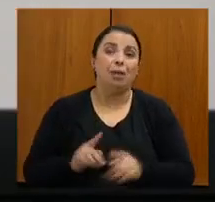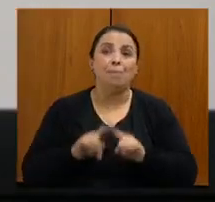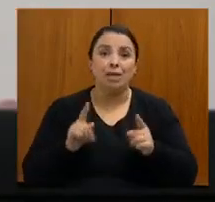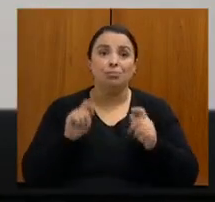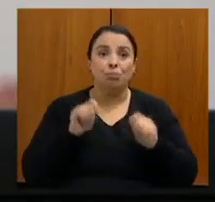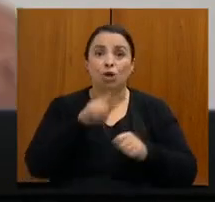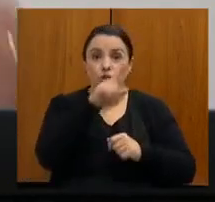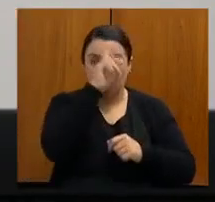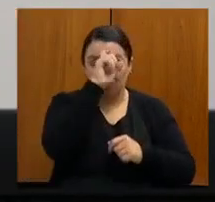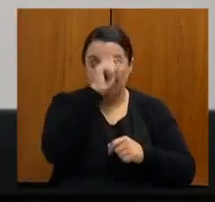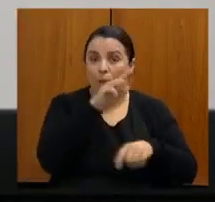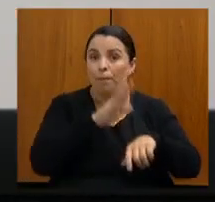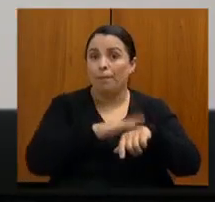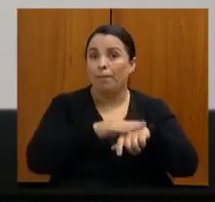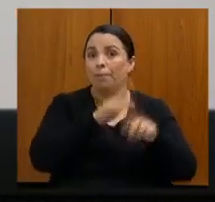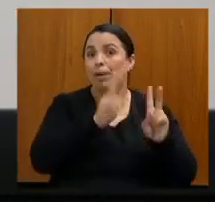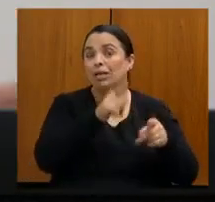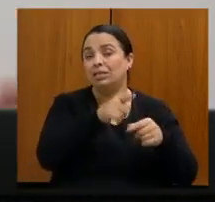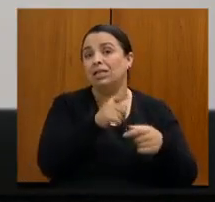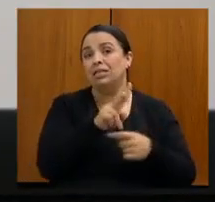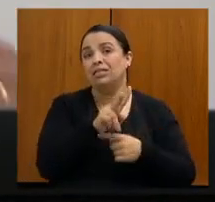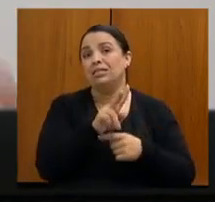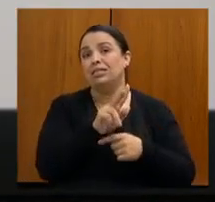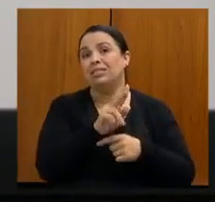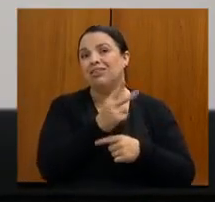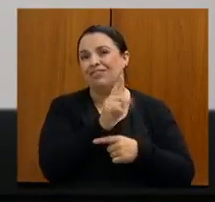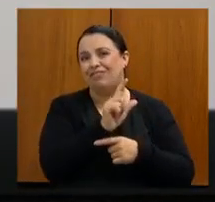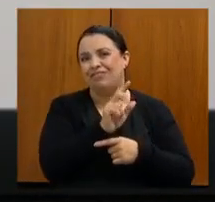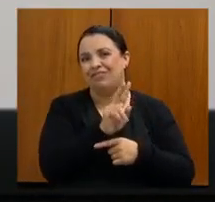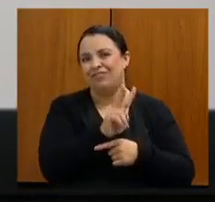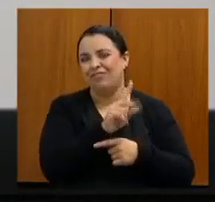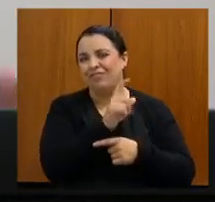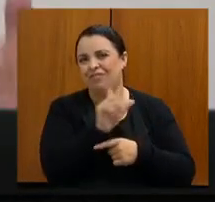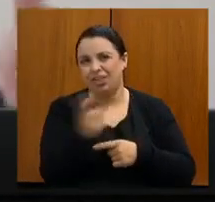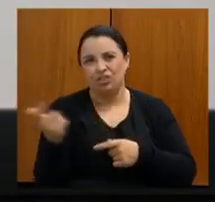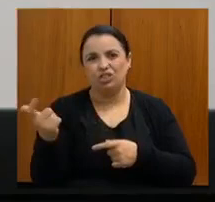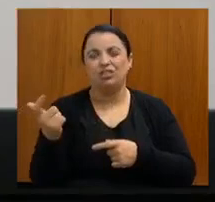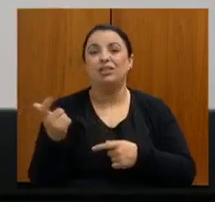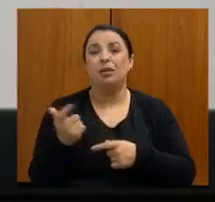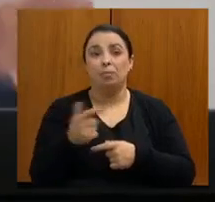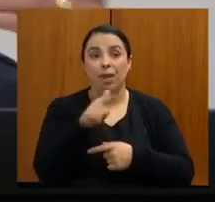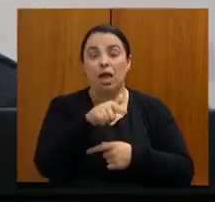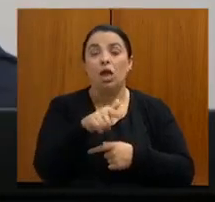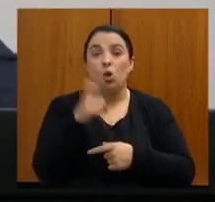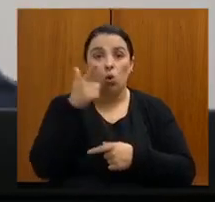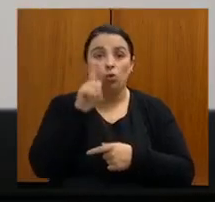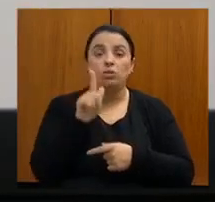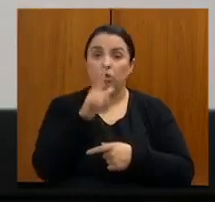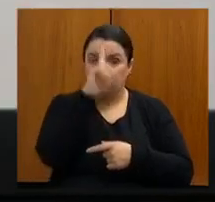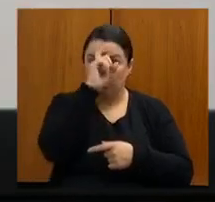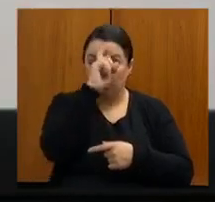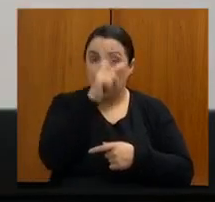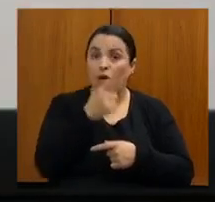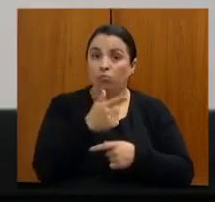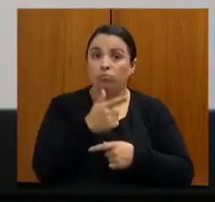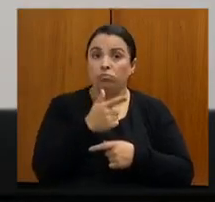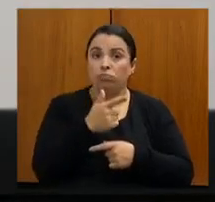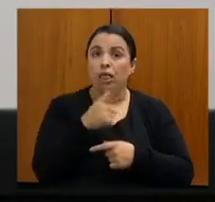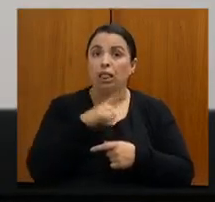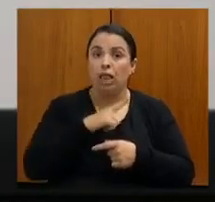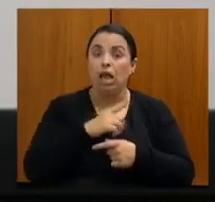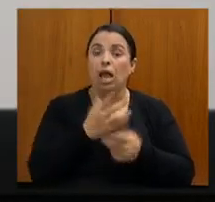habilitar hospitais onde existe especialista para que eles possam realizar a cirurgia oncológica e receber o código da cirurgia,